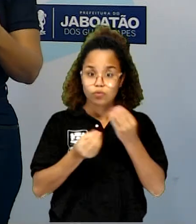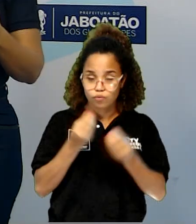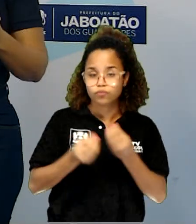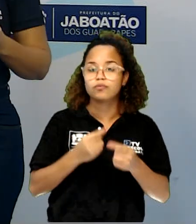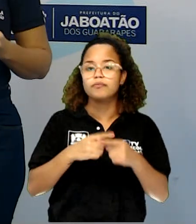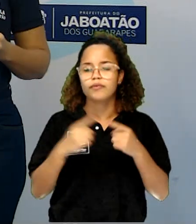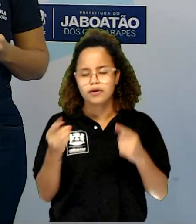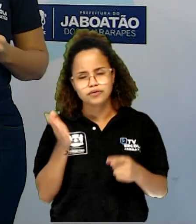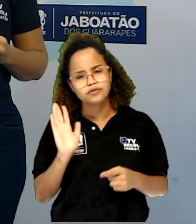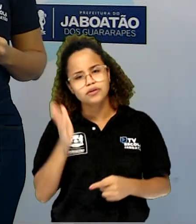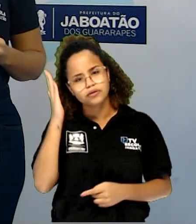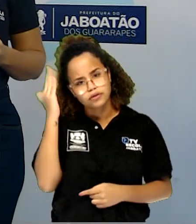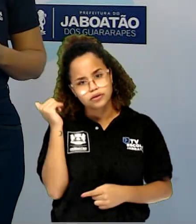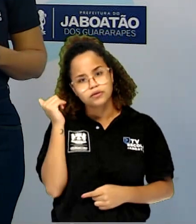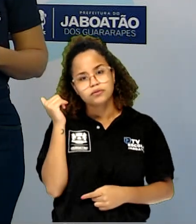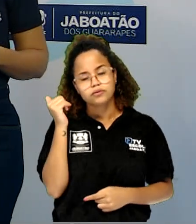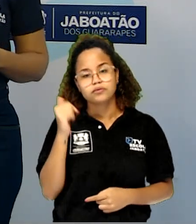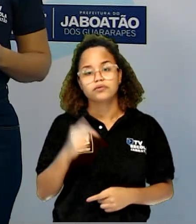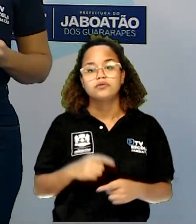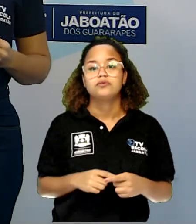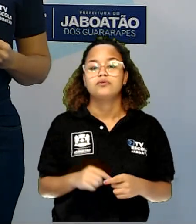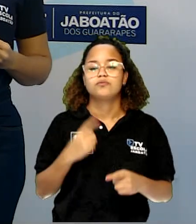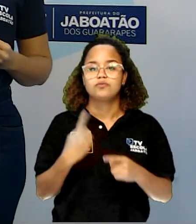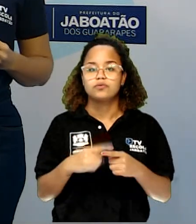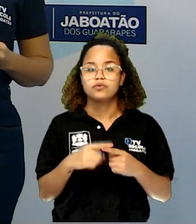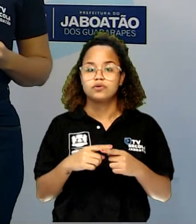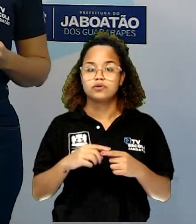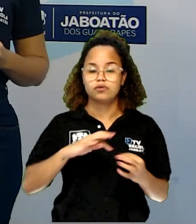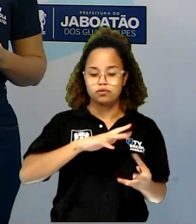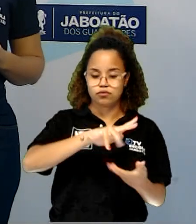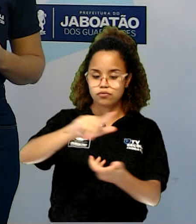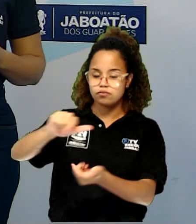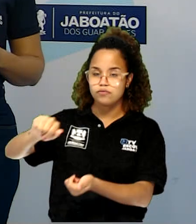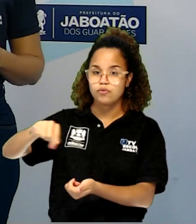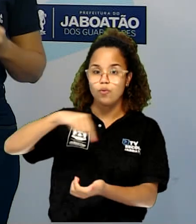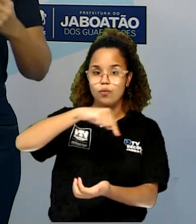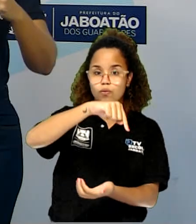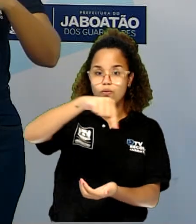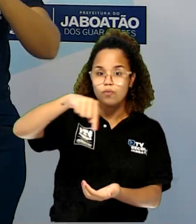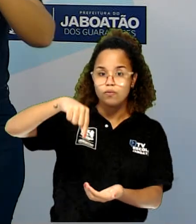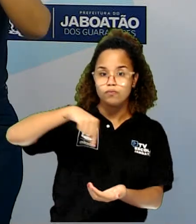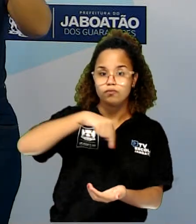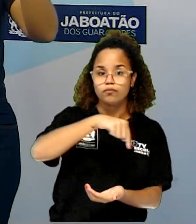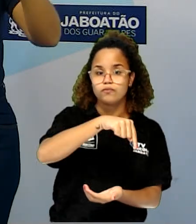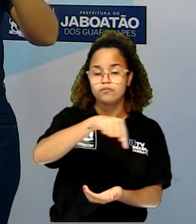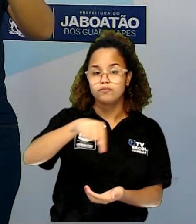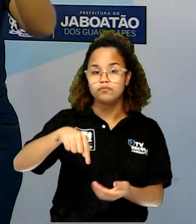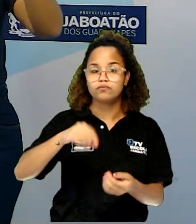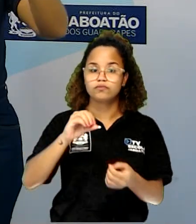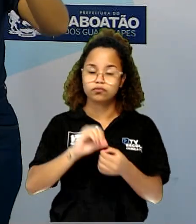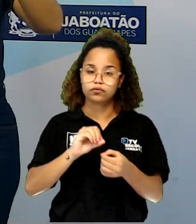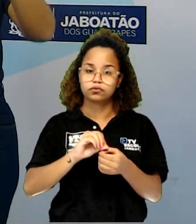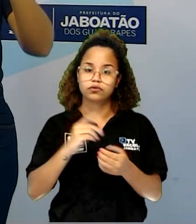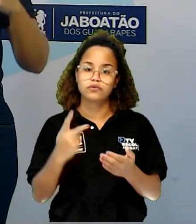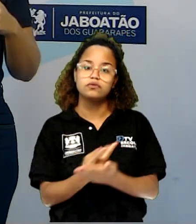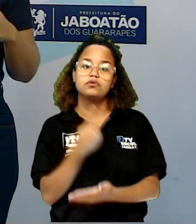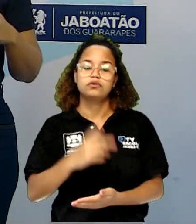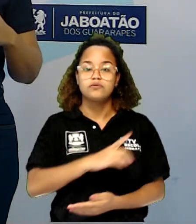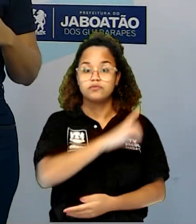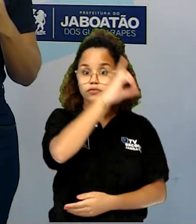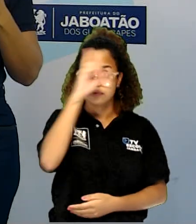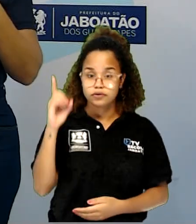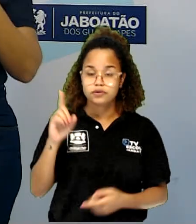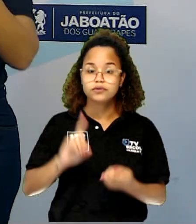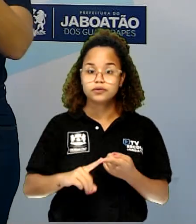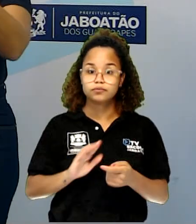sabem que o eixo de rotação da terra e de translação faz com que ocorram os dias e as noites.